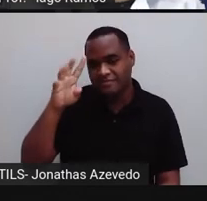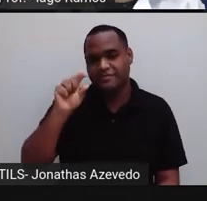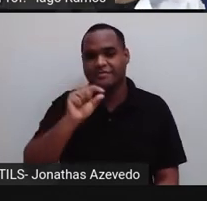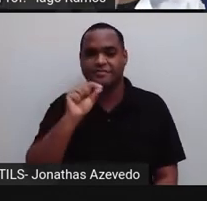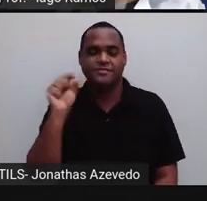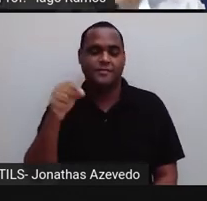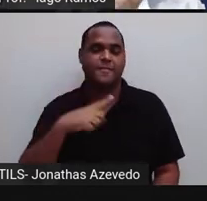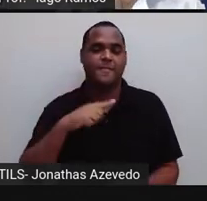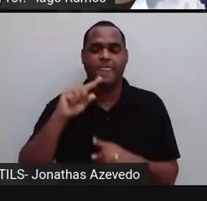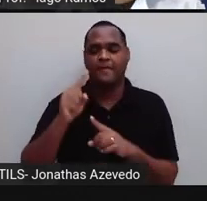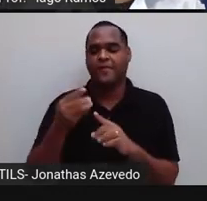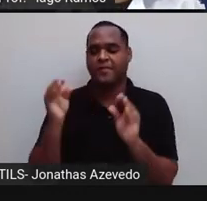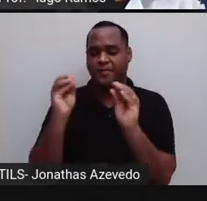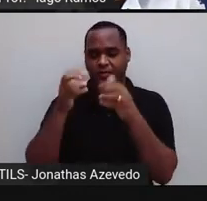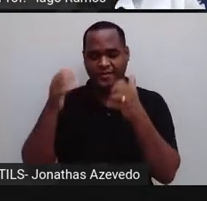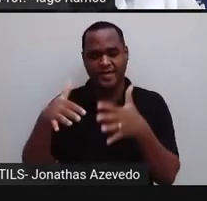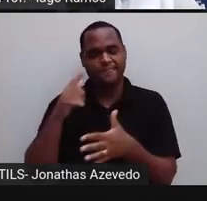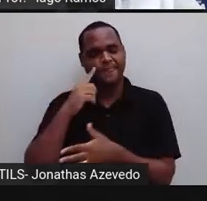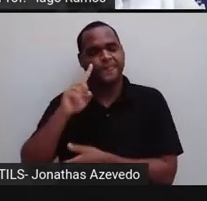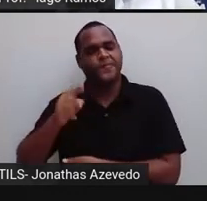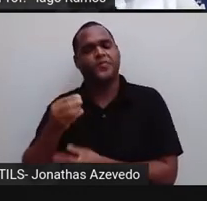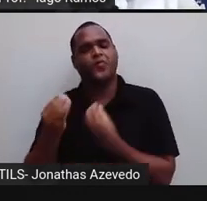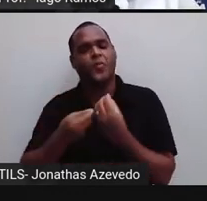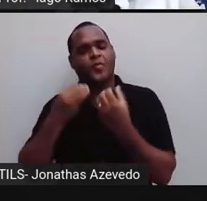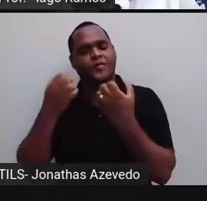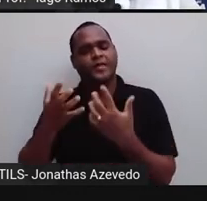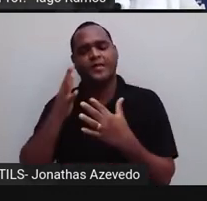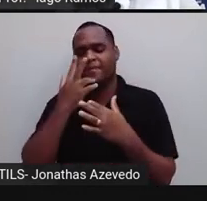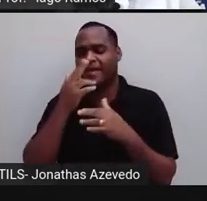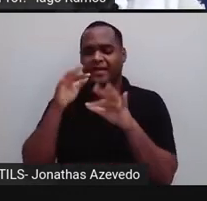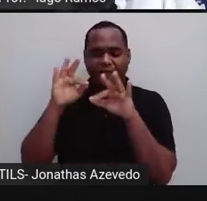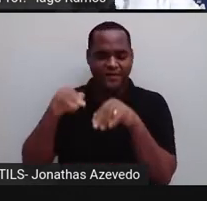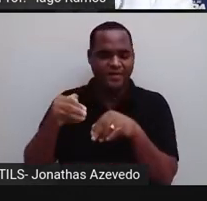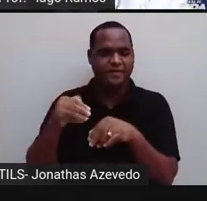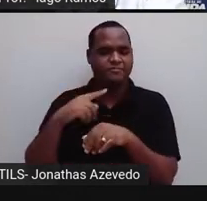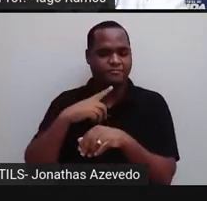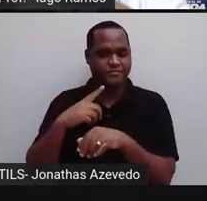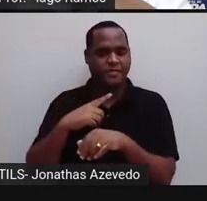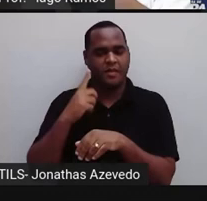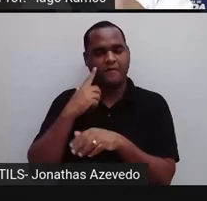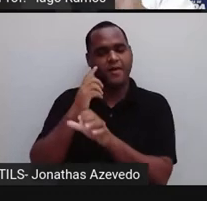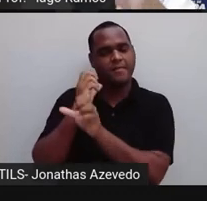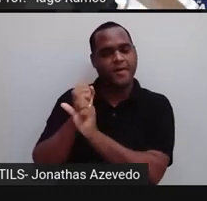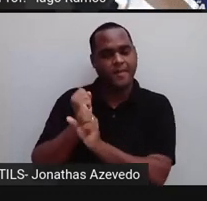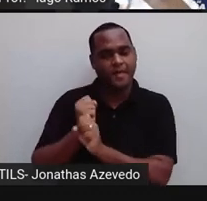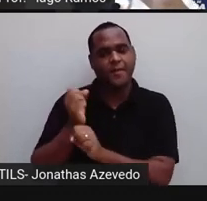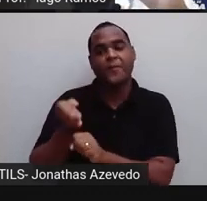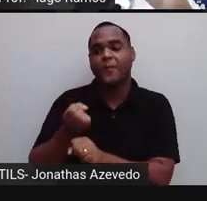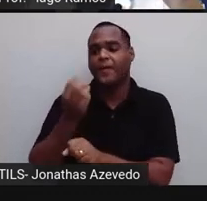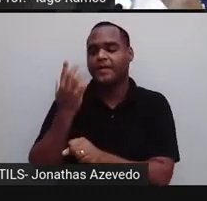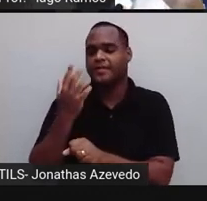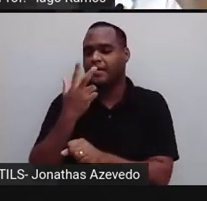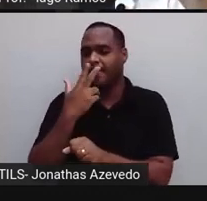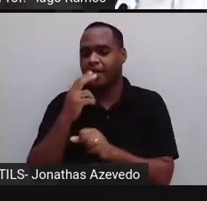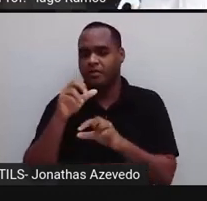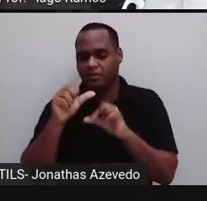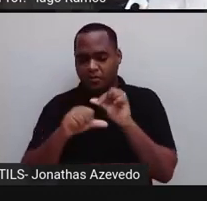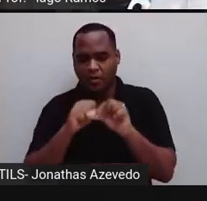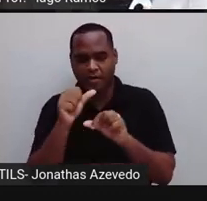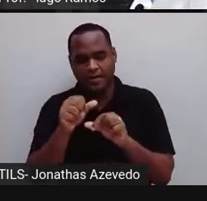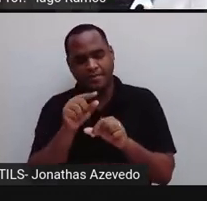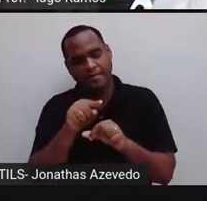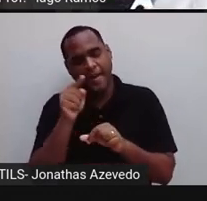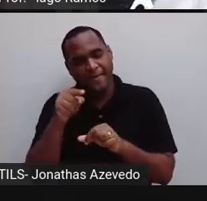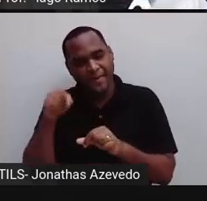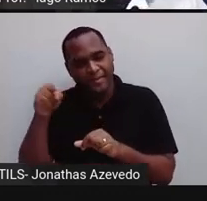vírgula que a gente colocou lá na frente, ela estivesse lá no final. E a gente vai contar quantas casas ela caminhou até